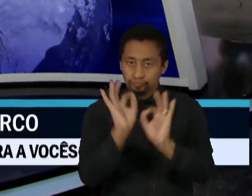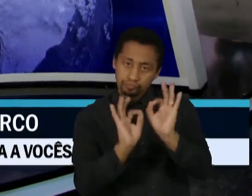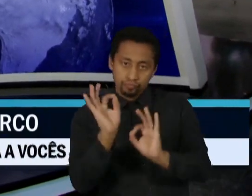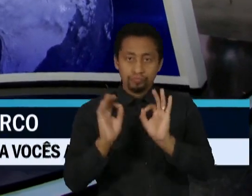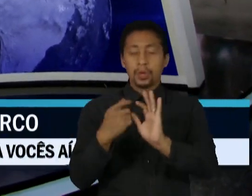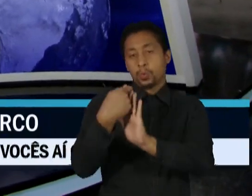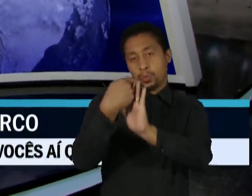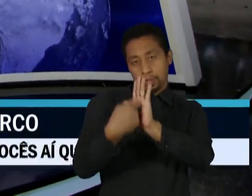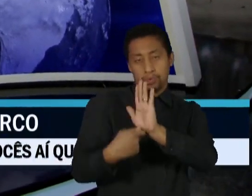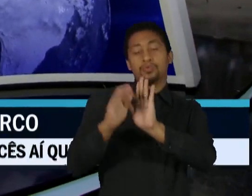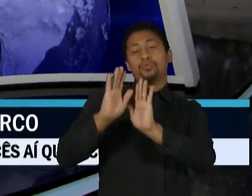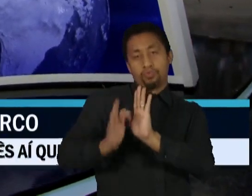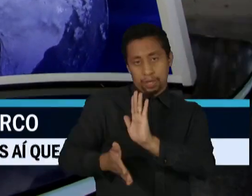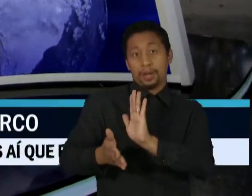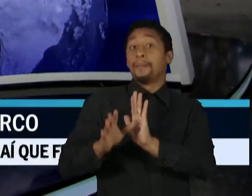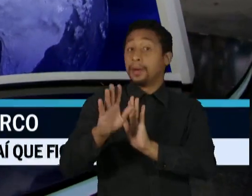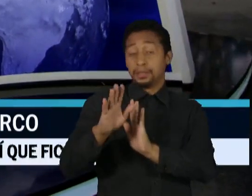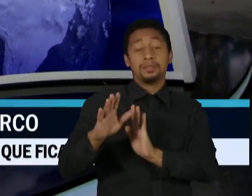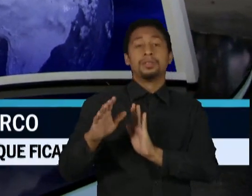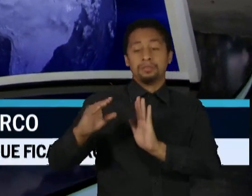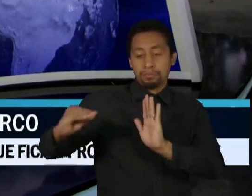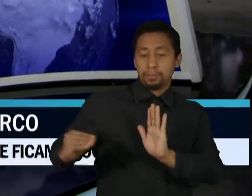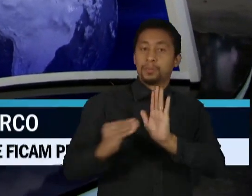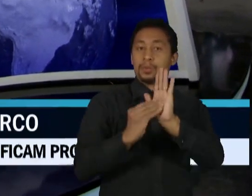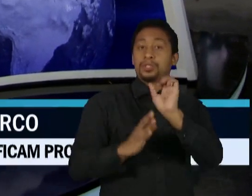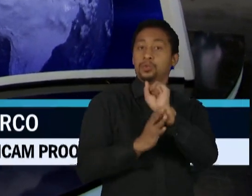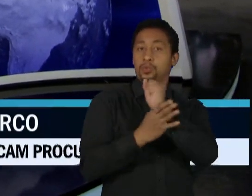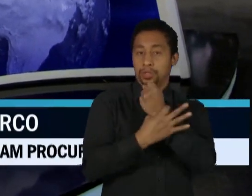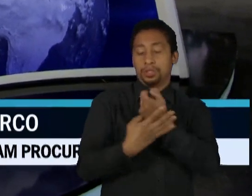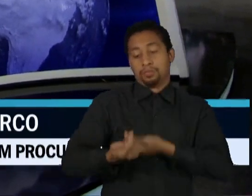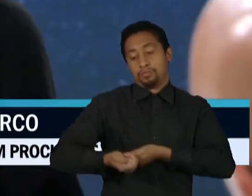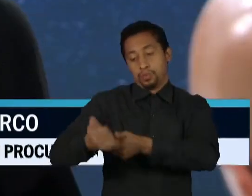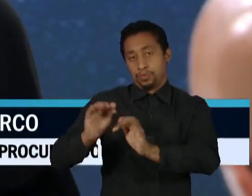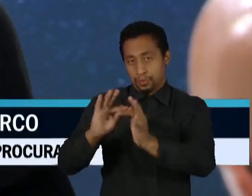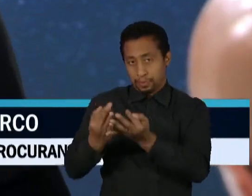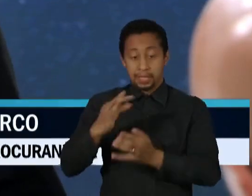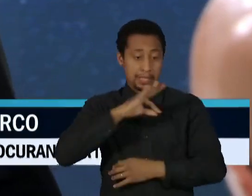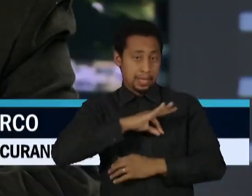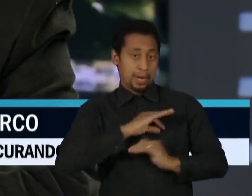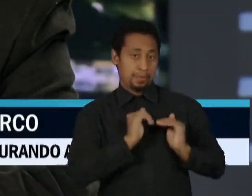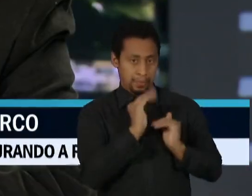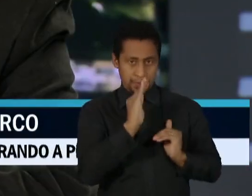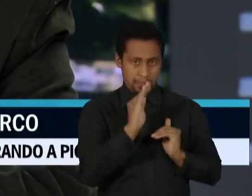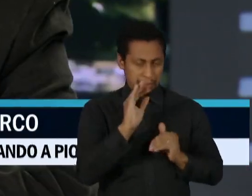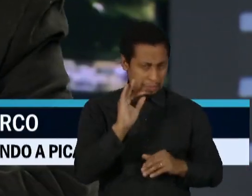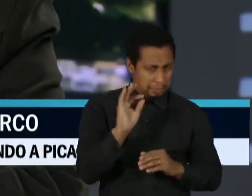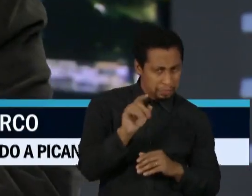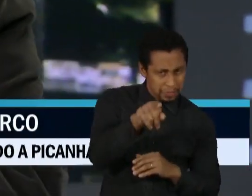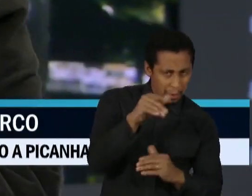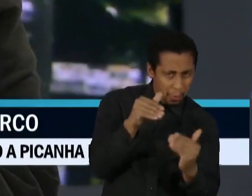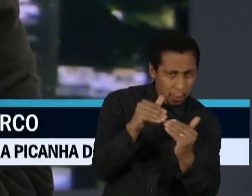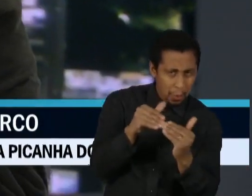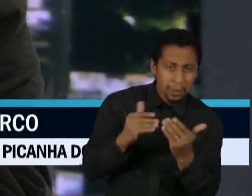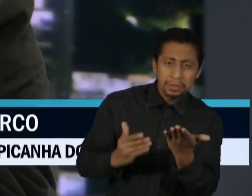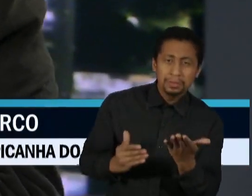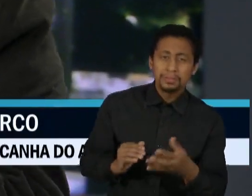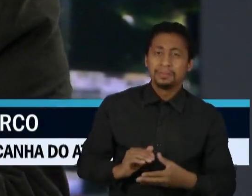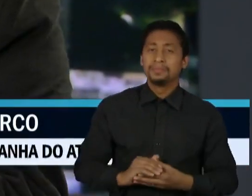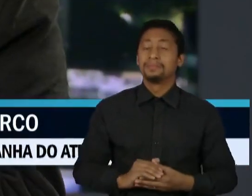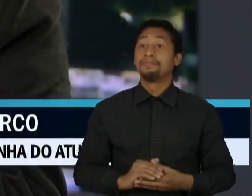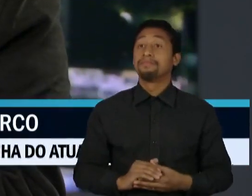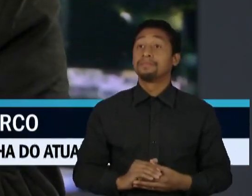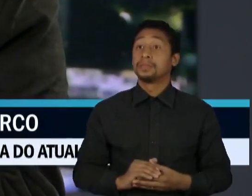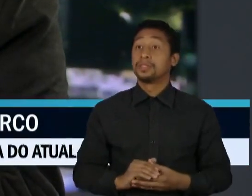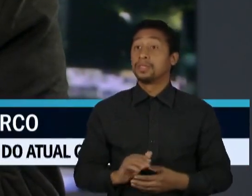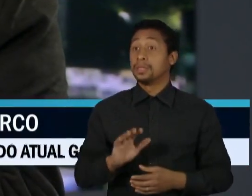que não travem o aumento real do salário mínimo e também do Bolsa Família. Ele tem razão nessa colocação dele? Olha, eu